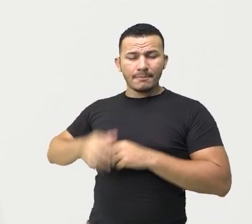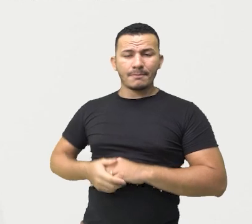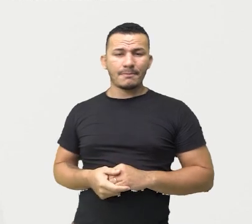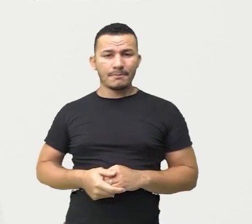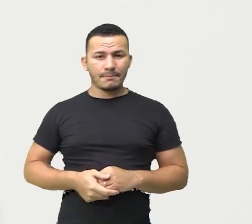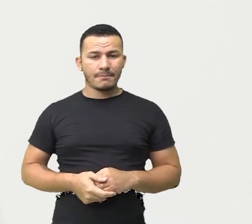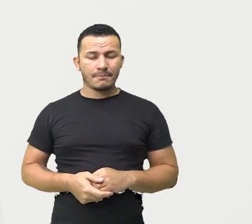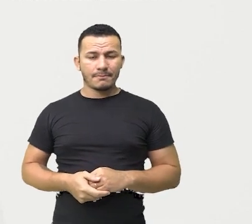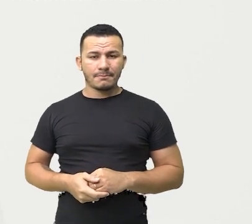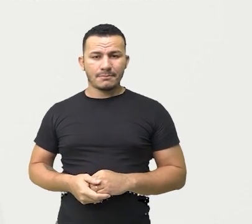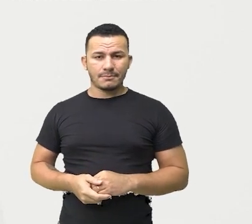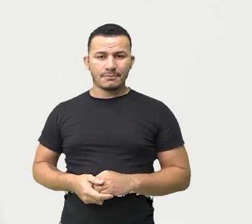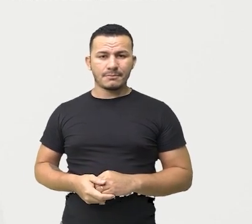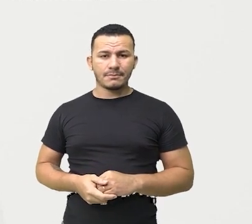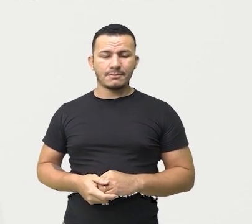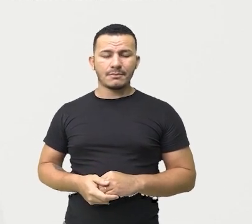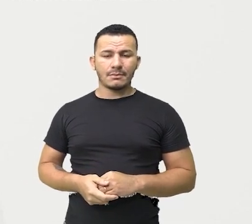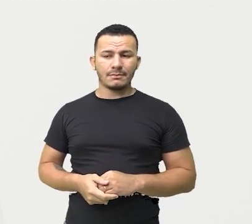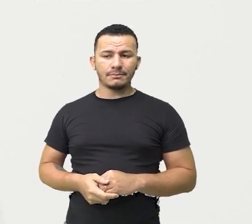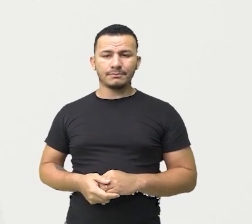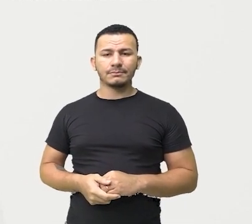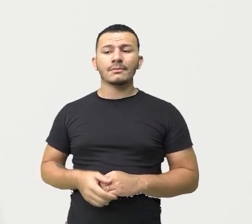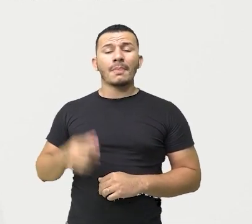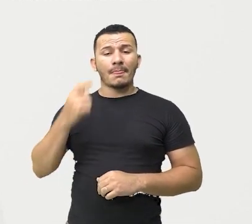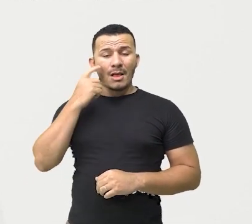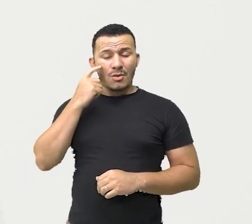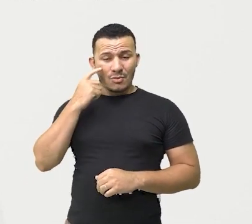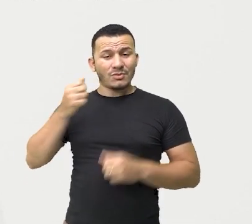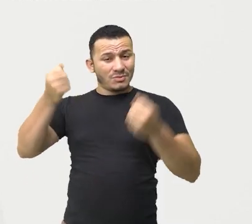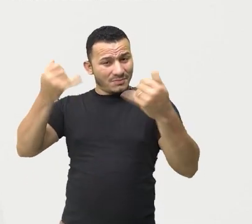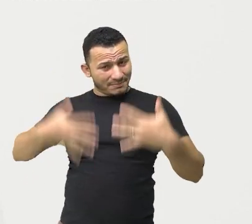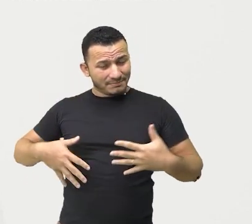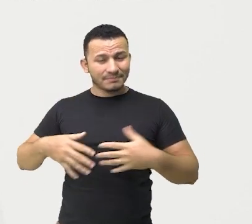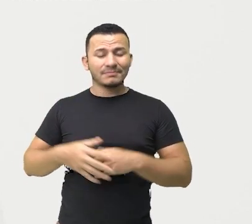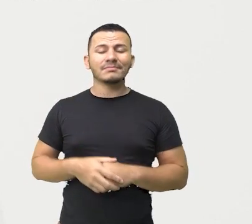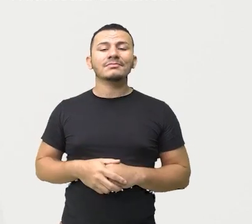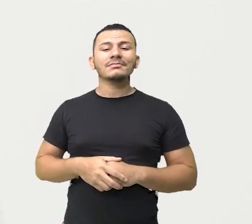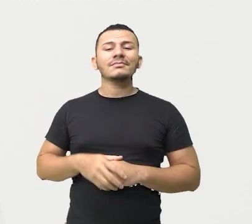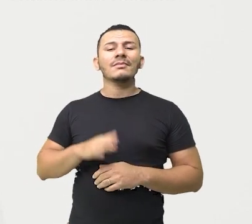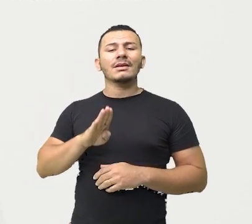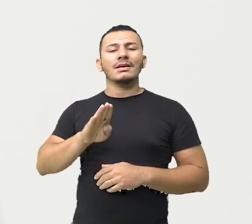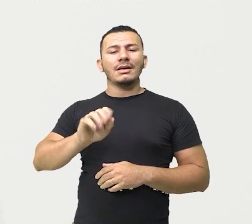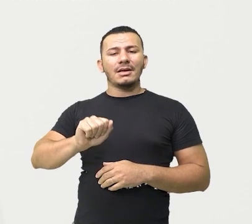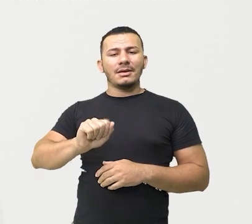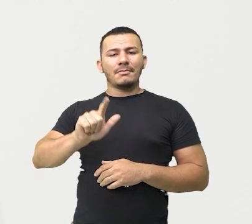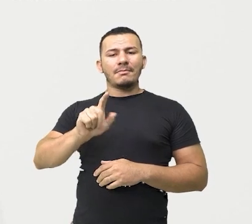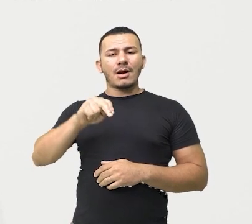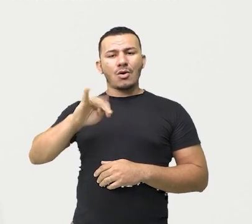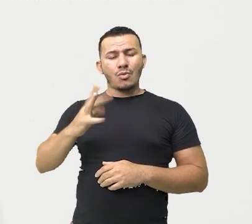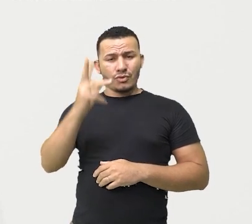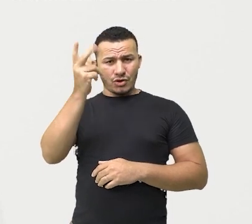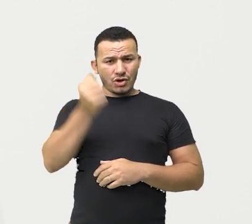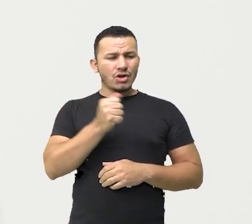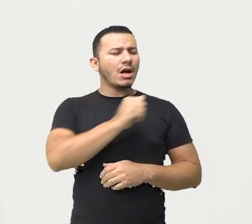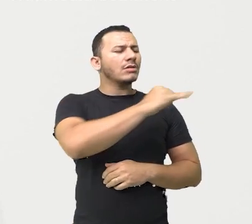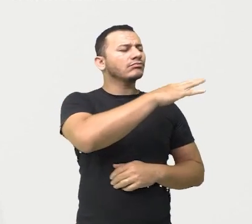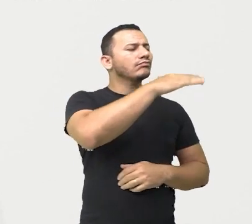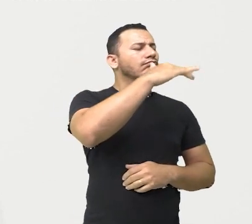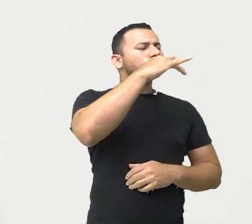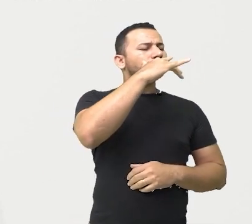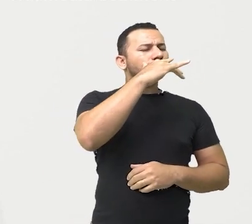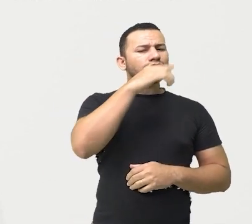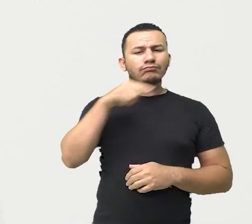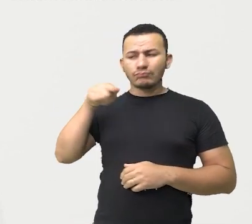Iracema, a própria personagem. E olha só o que ele mais diz. Nem a baunilha, certo? Recendia no